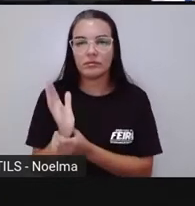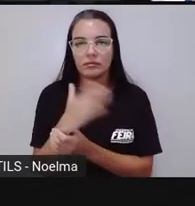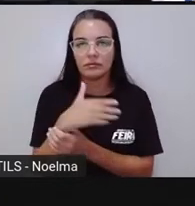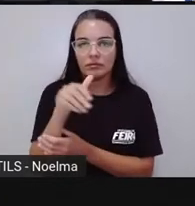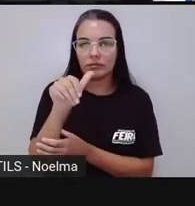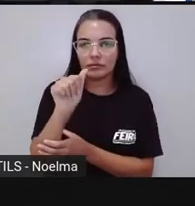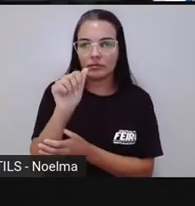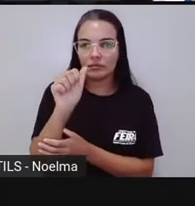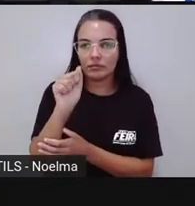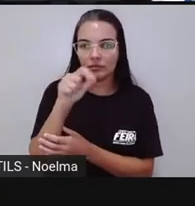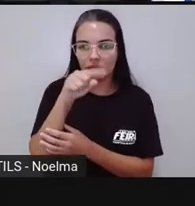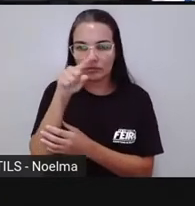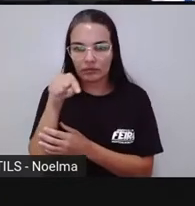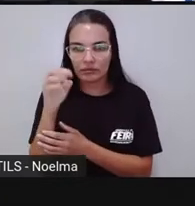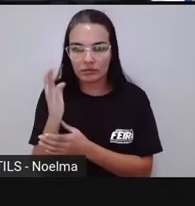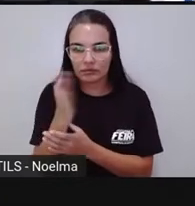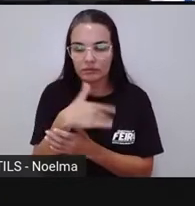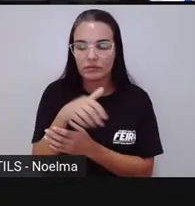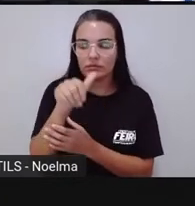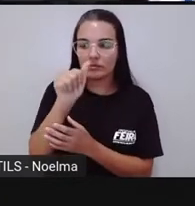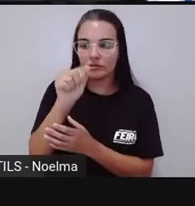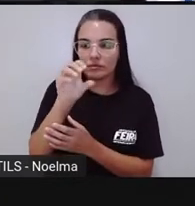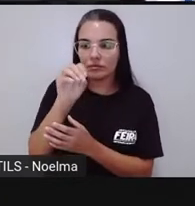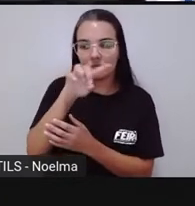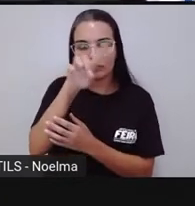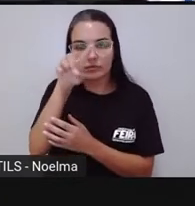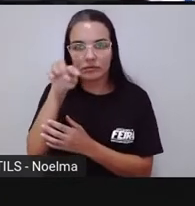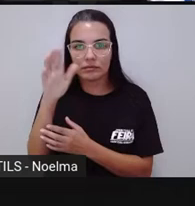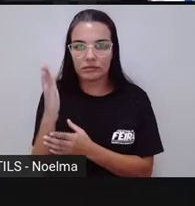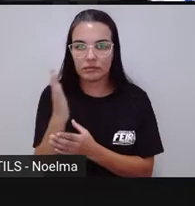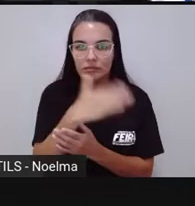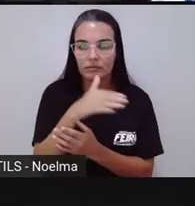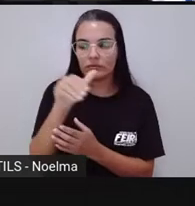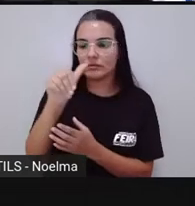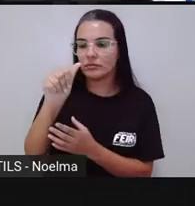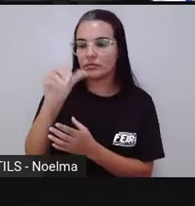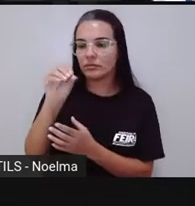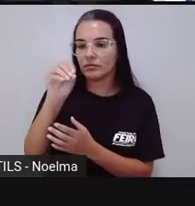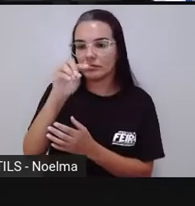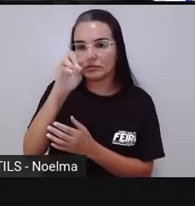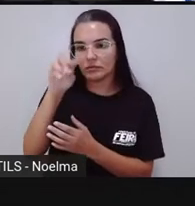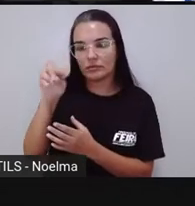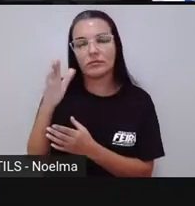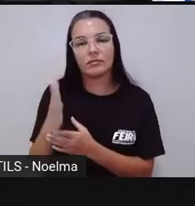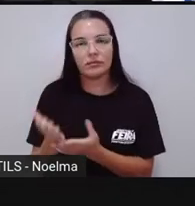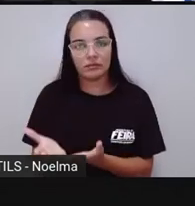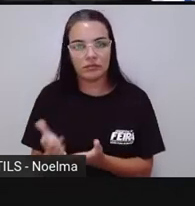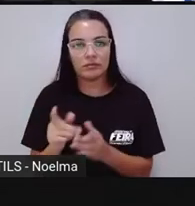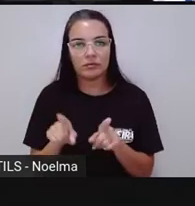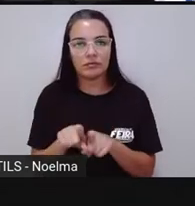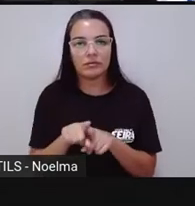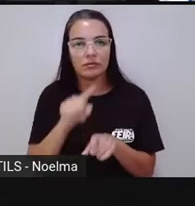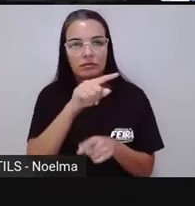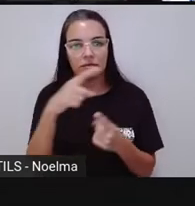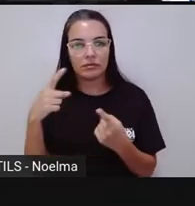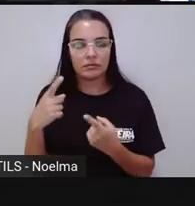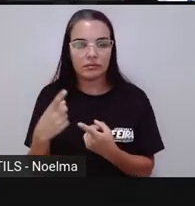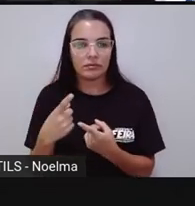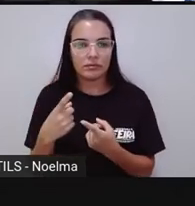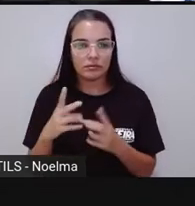exemplos de palavras paroxítonas dentro aí dessas regras que a Pró observou com vocês. Táxi,